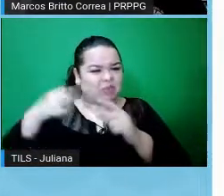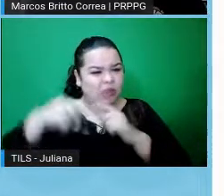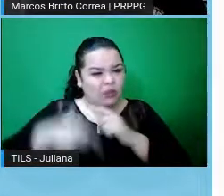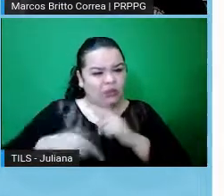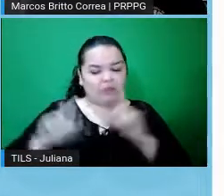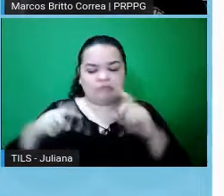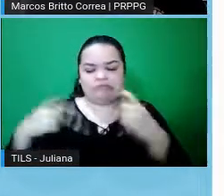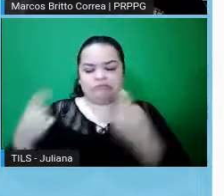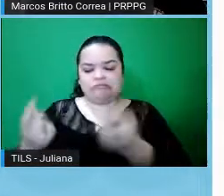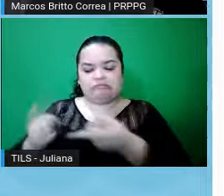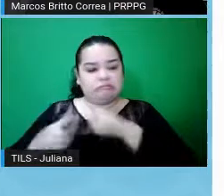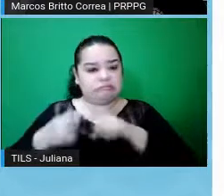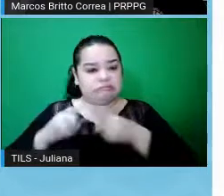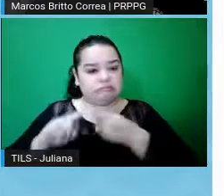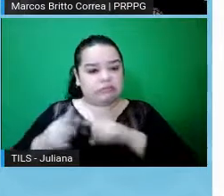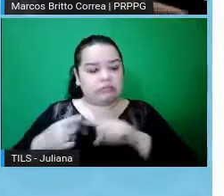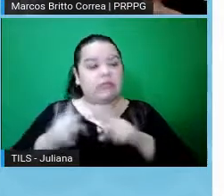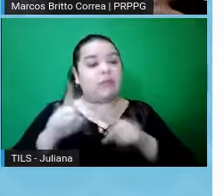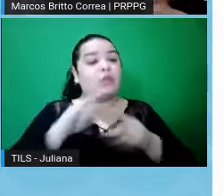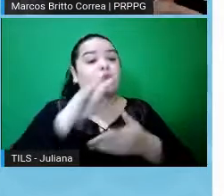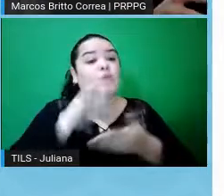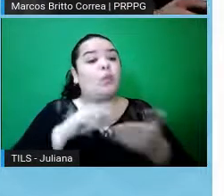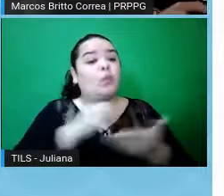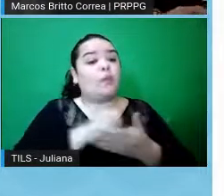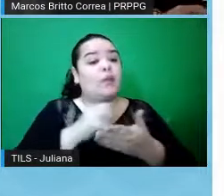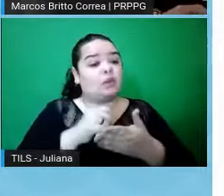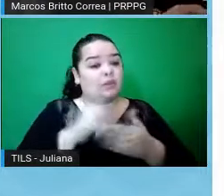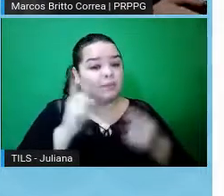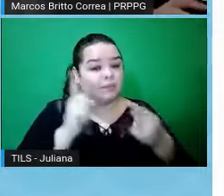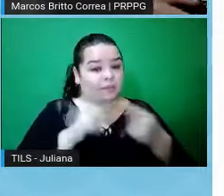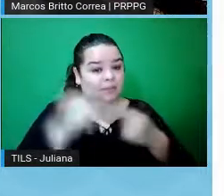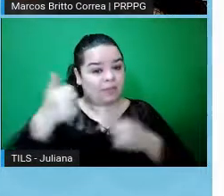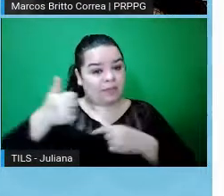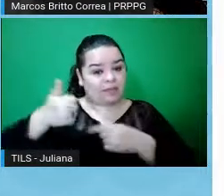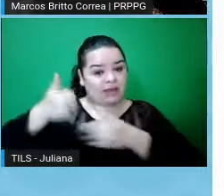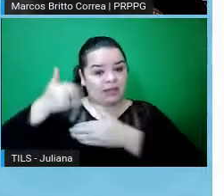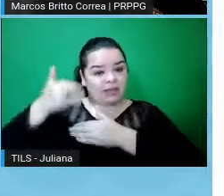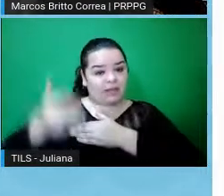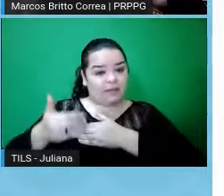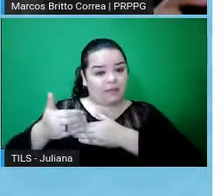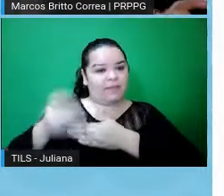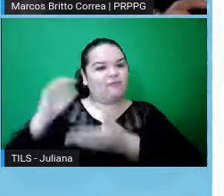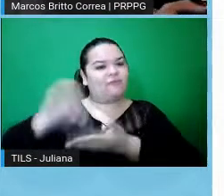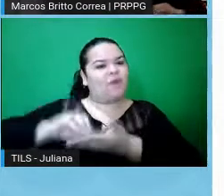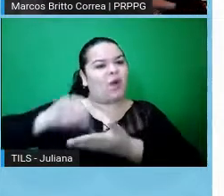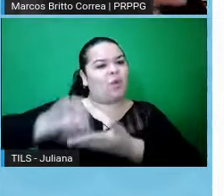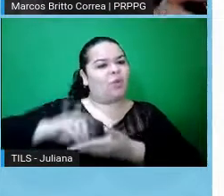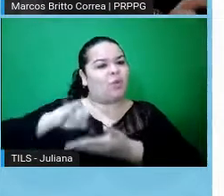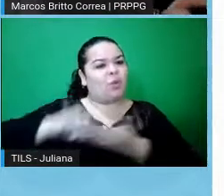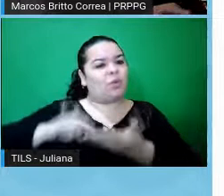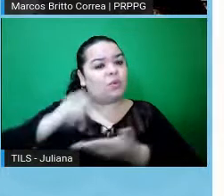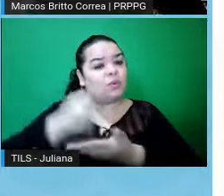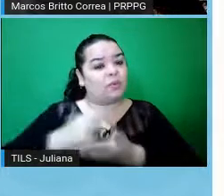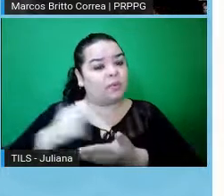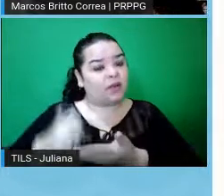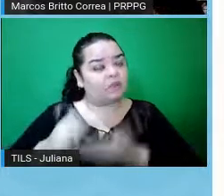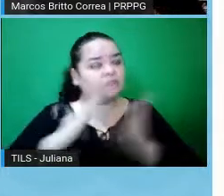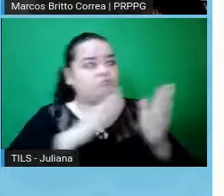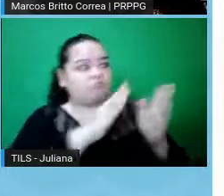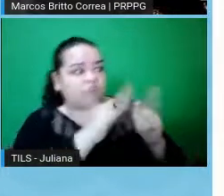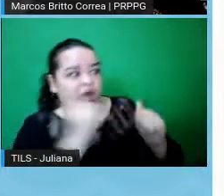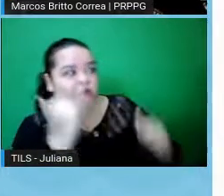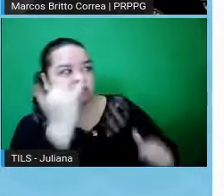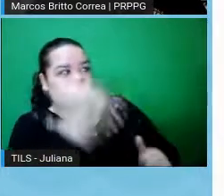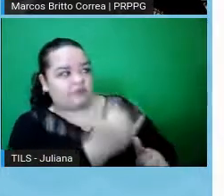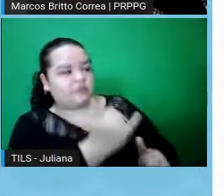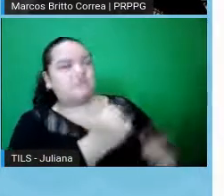Existe a possibilidade de pendência documental também, então naquela primeira etapa se estiver faltando um documento também entra em pendência para a gente complementar, né, os documentos que estão faltando.